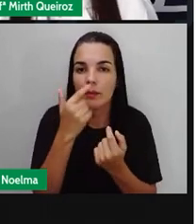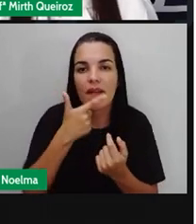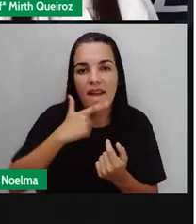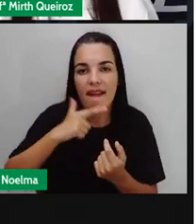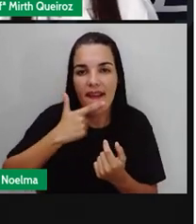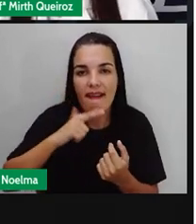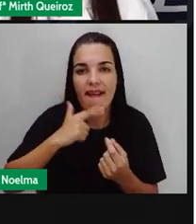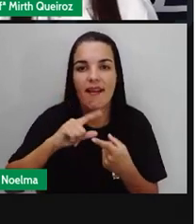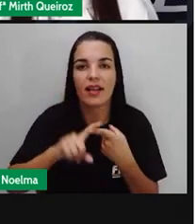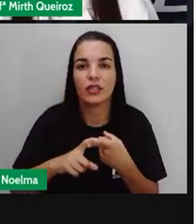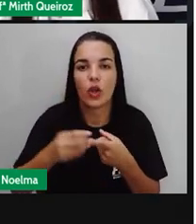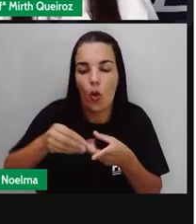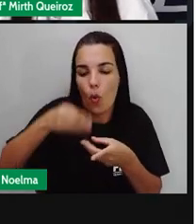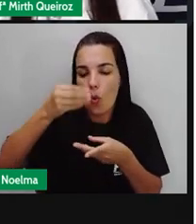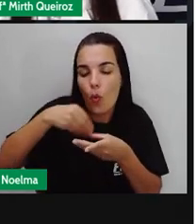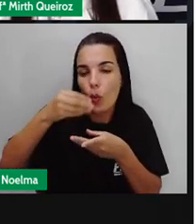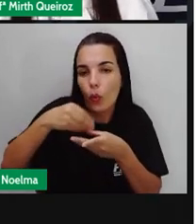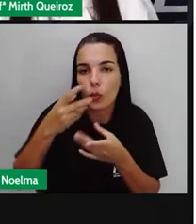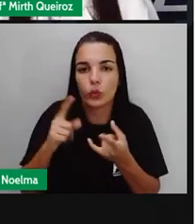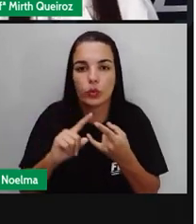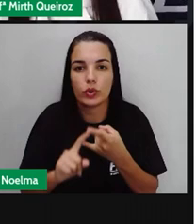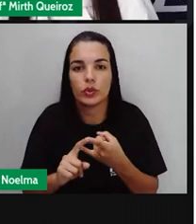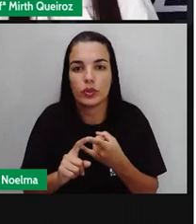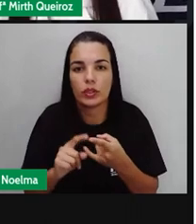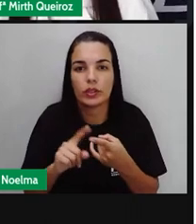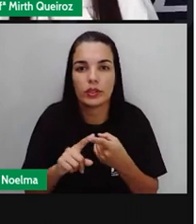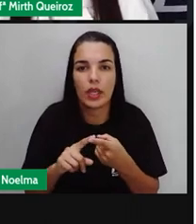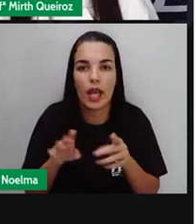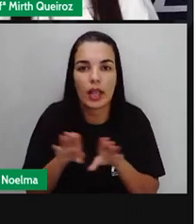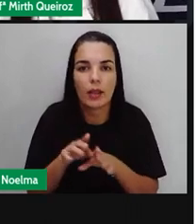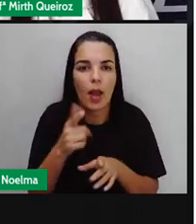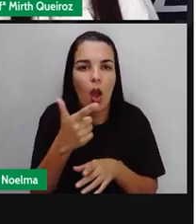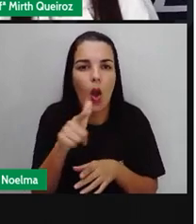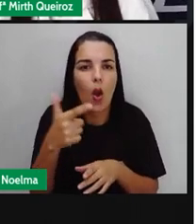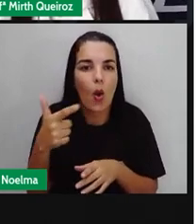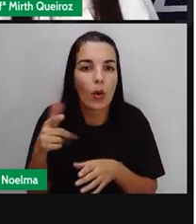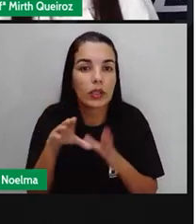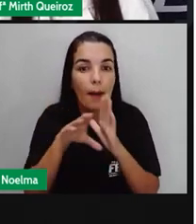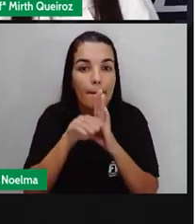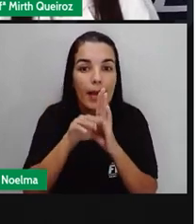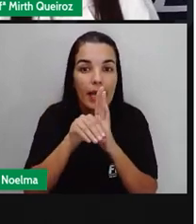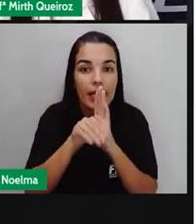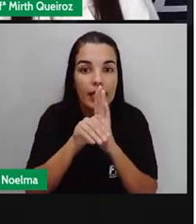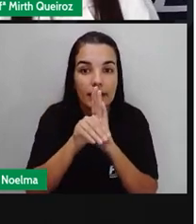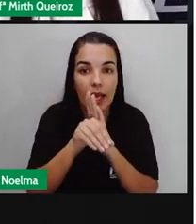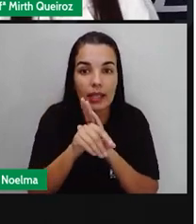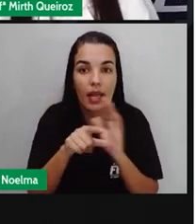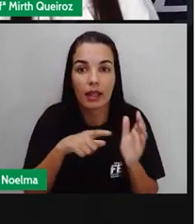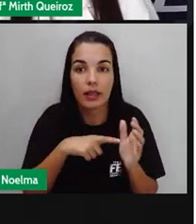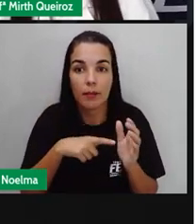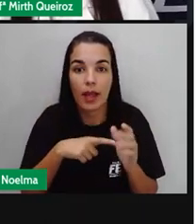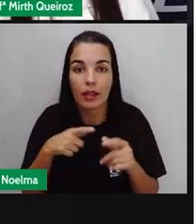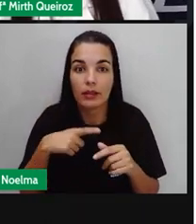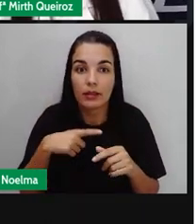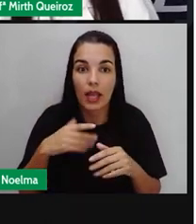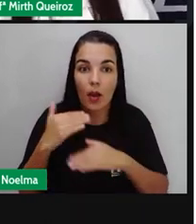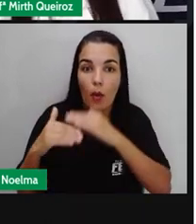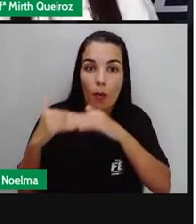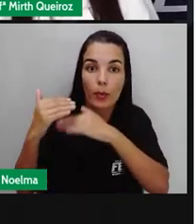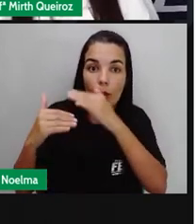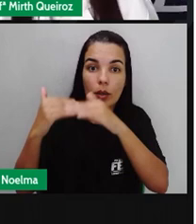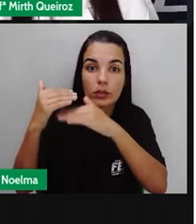queijo, coalhados, os iogurtes, né? Outras bactérias também são utilizadas aí